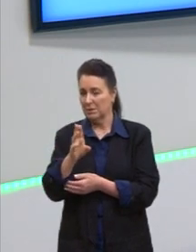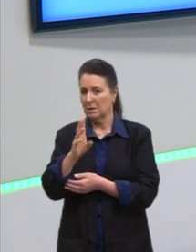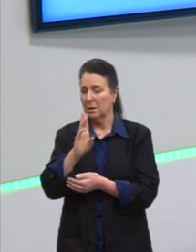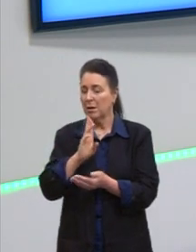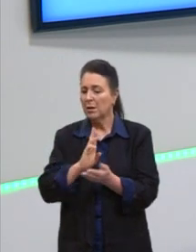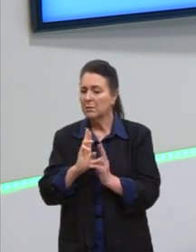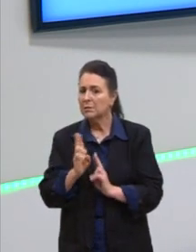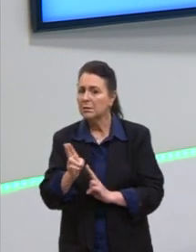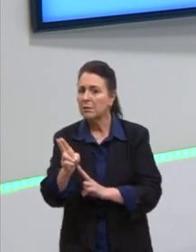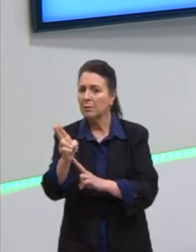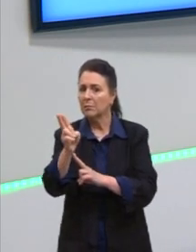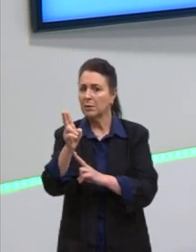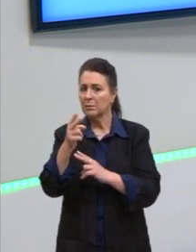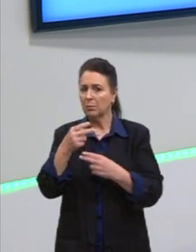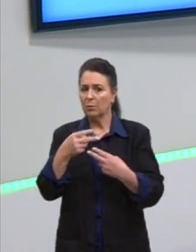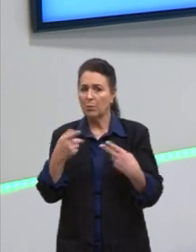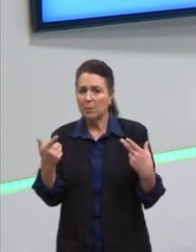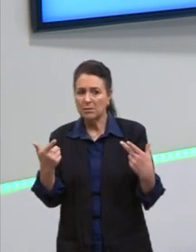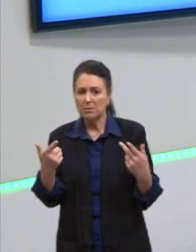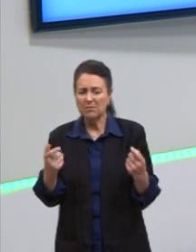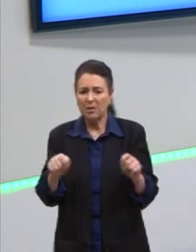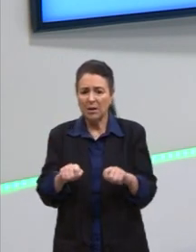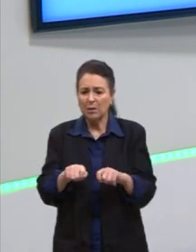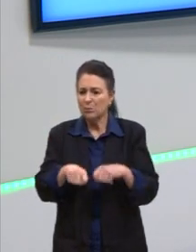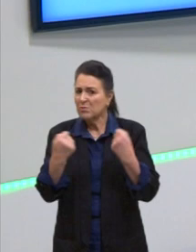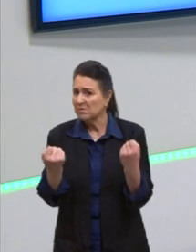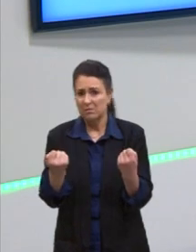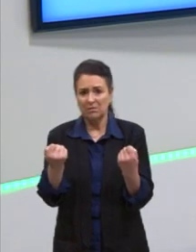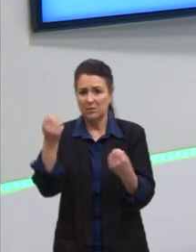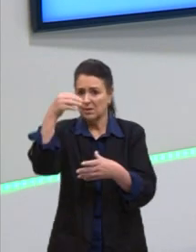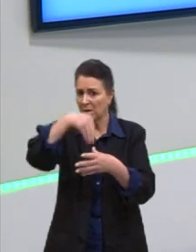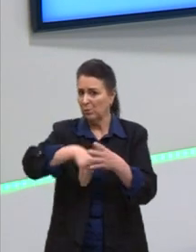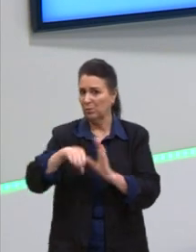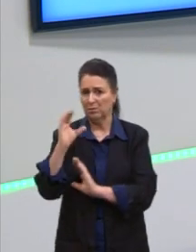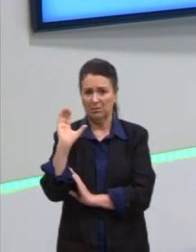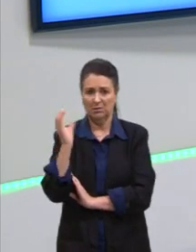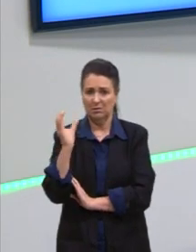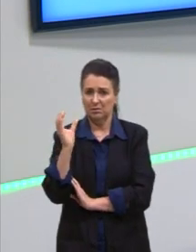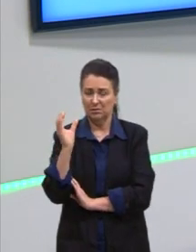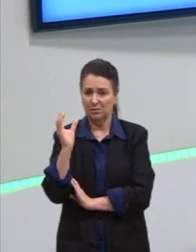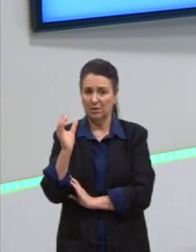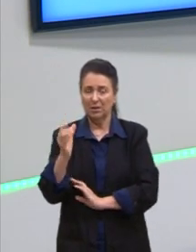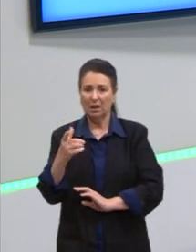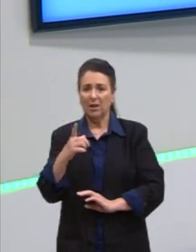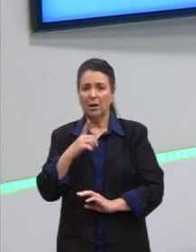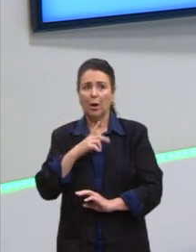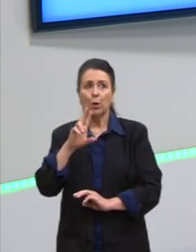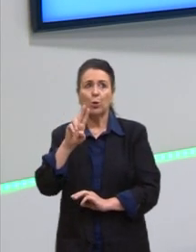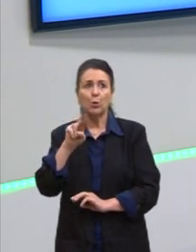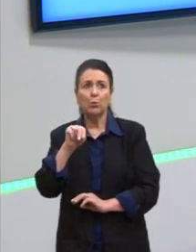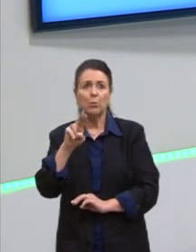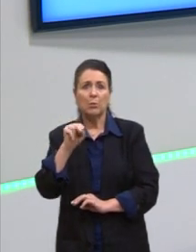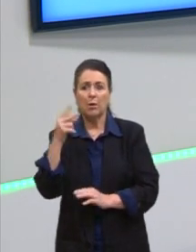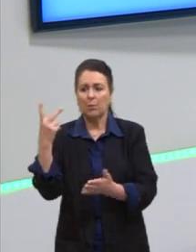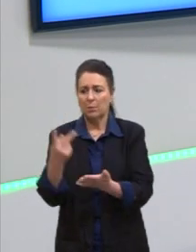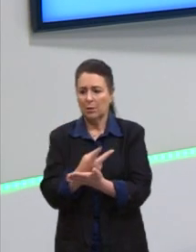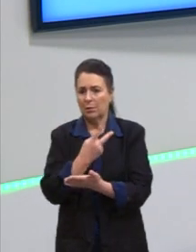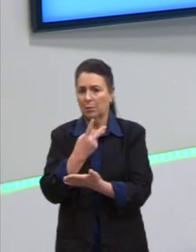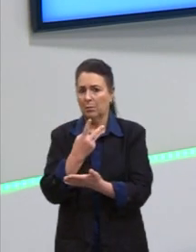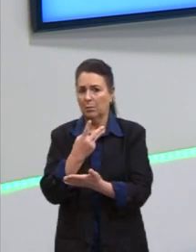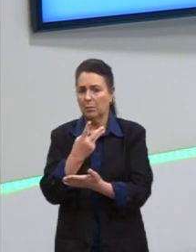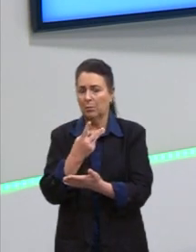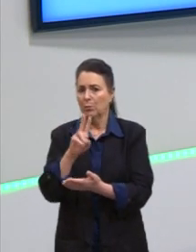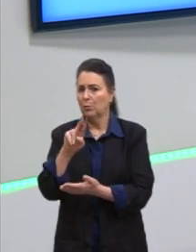são termos quase impossíveis dentro da ciência. É quase impossível a gente dizer que algo nunca aconteceu ou que nunca